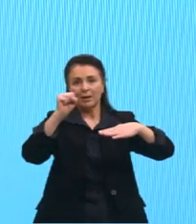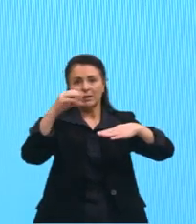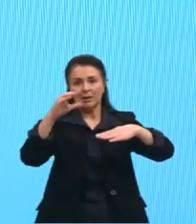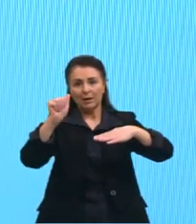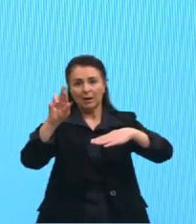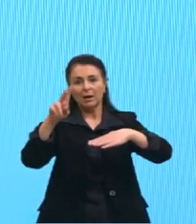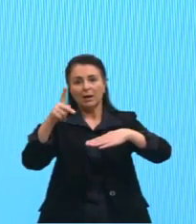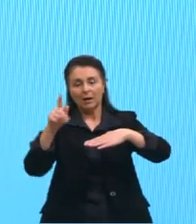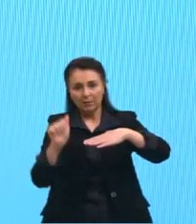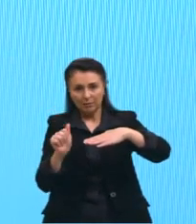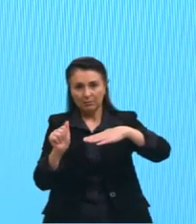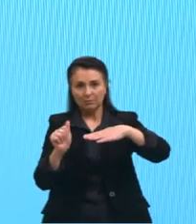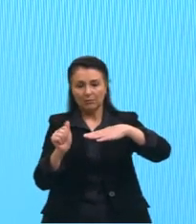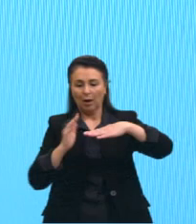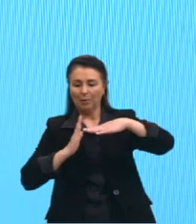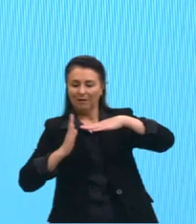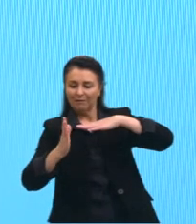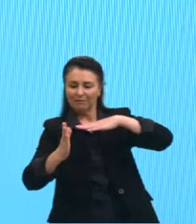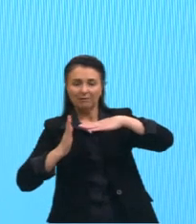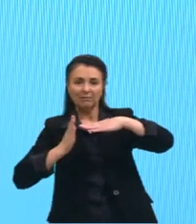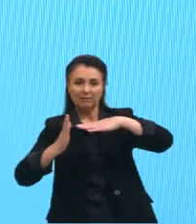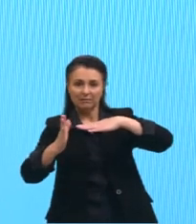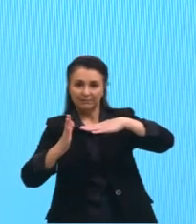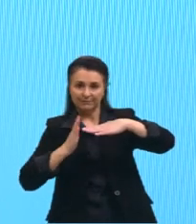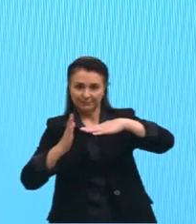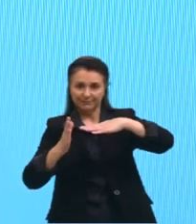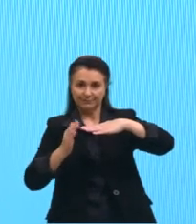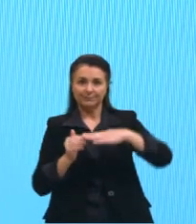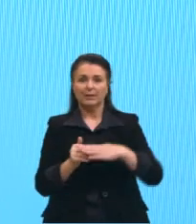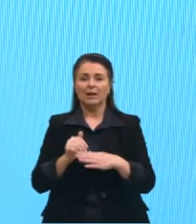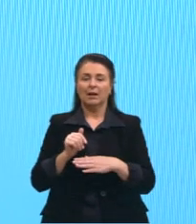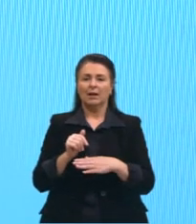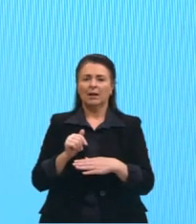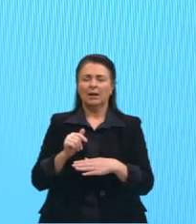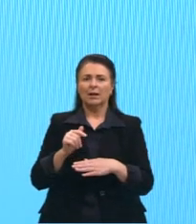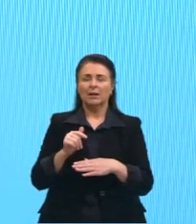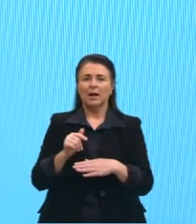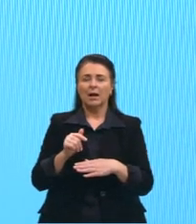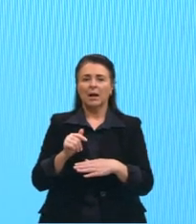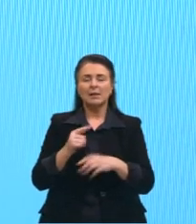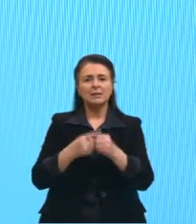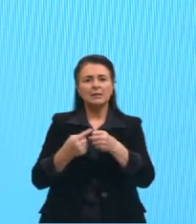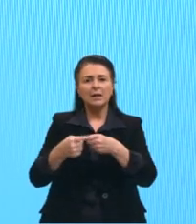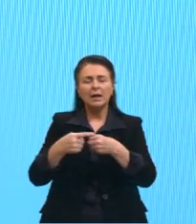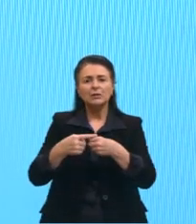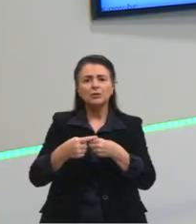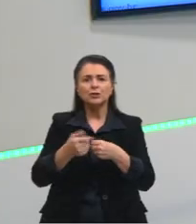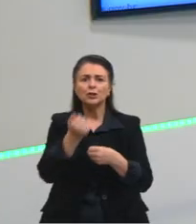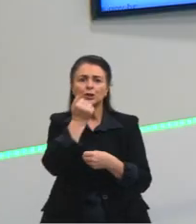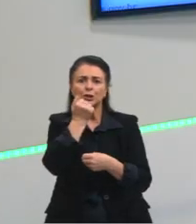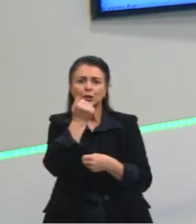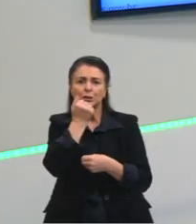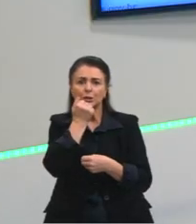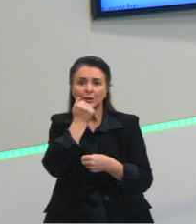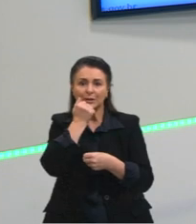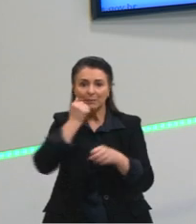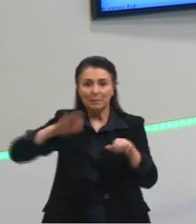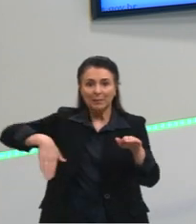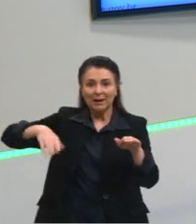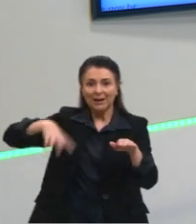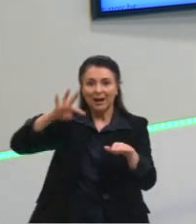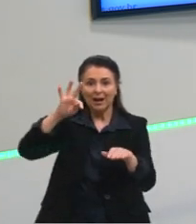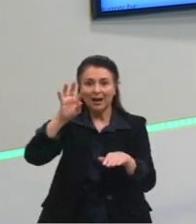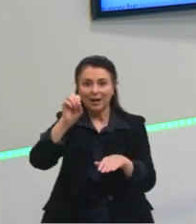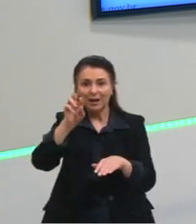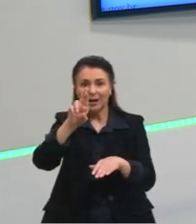face, né, que fica voltada. Lá em Torres, né, relembrando aqui, quando a gente viu ali, aquela